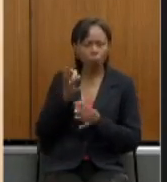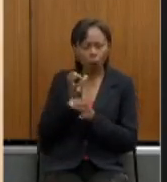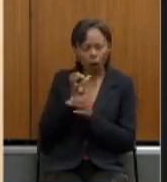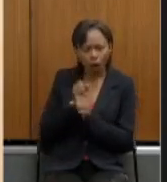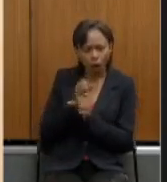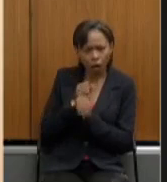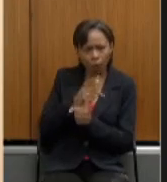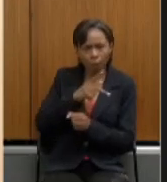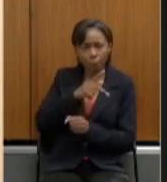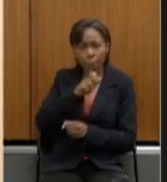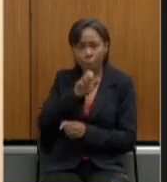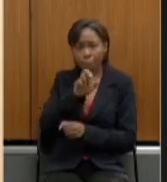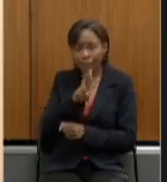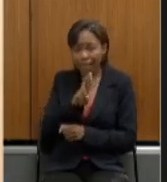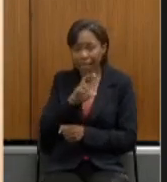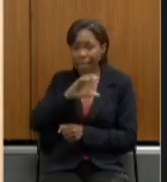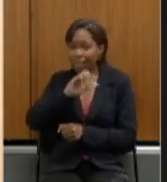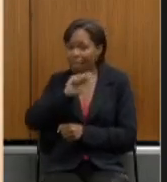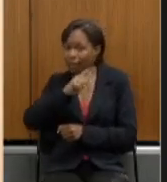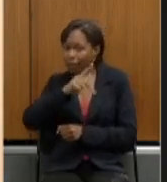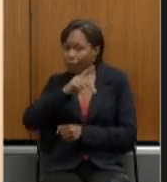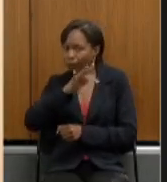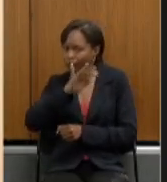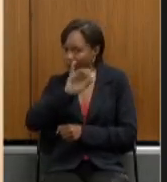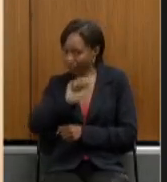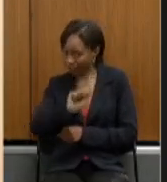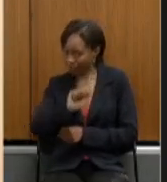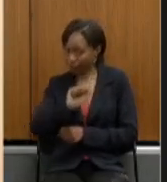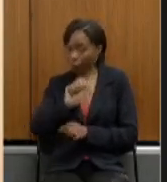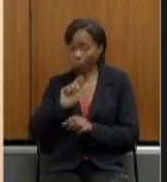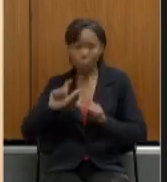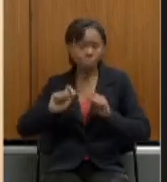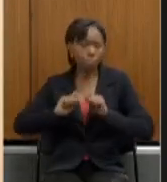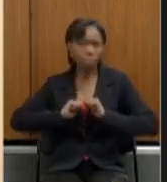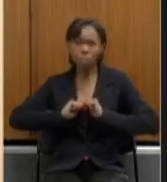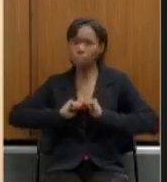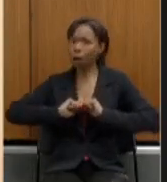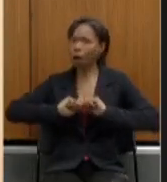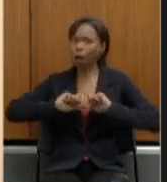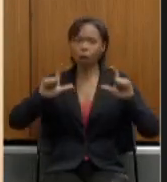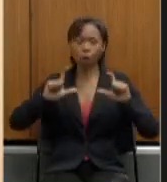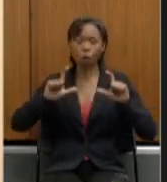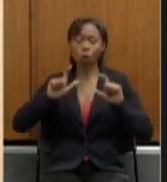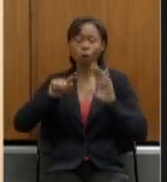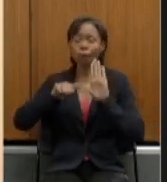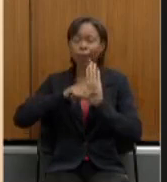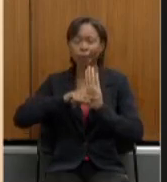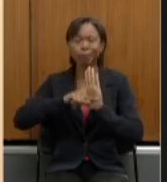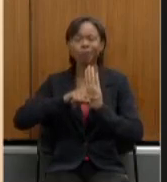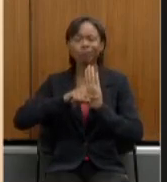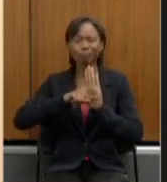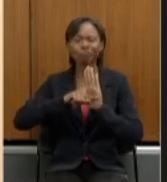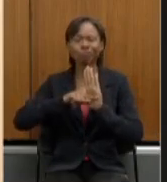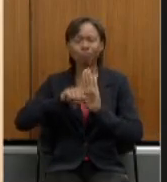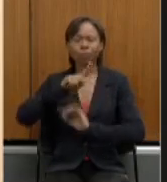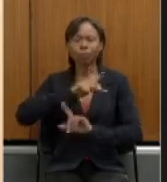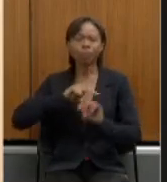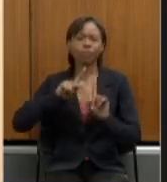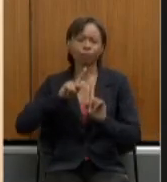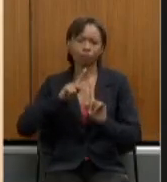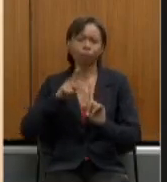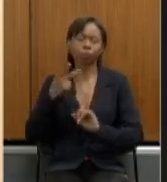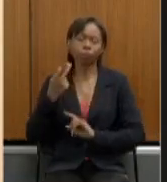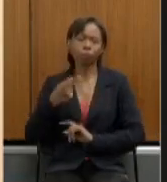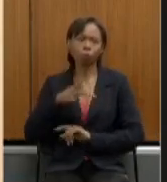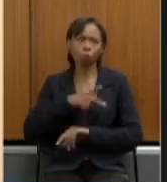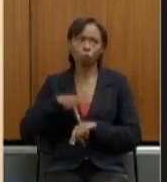déficit previdenciário do país porque por habitante considerando o valor